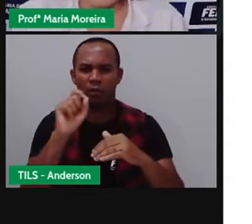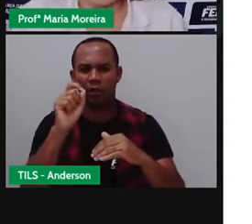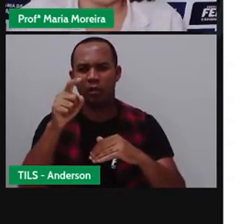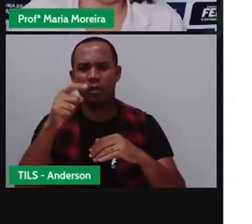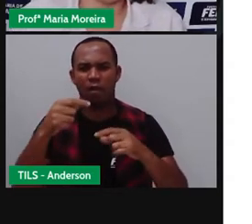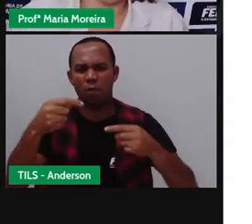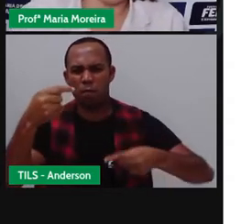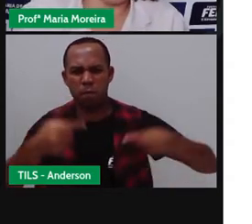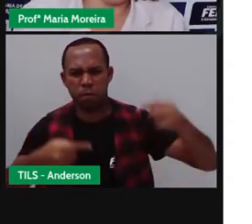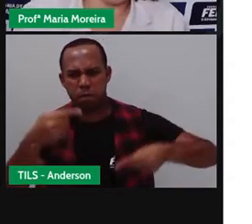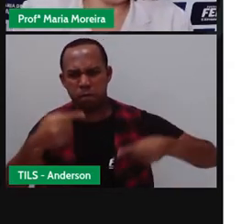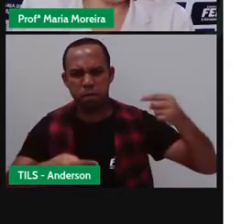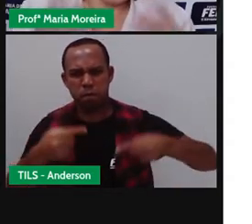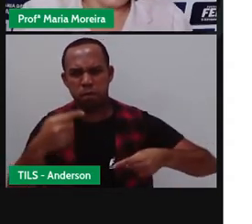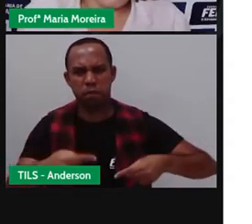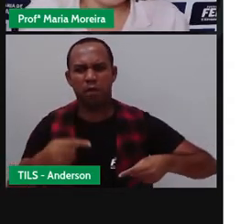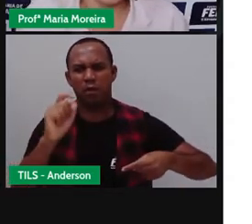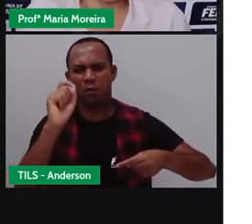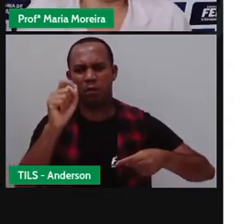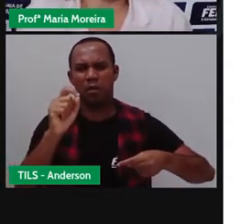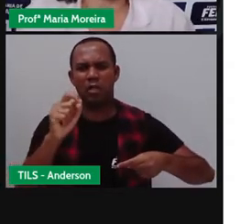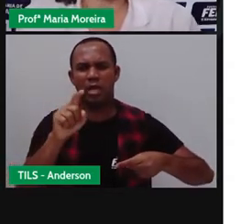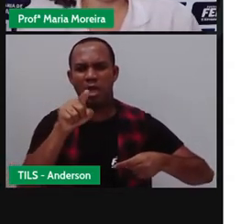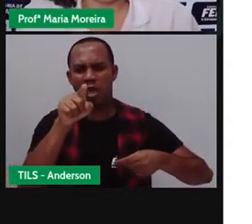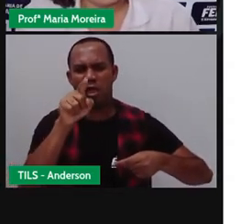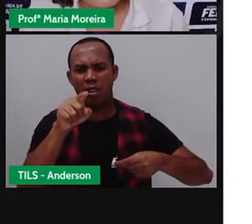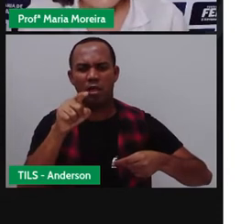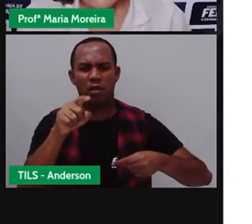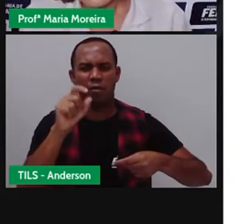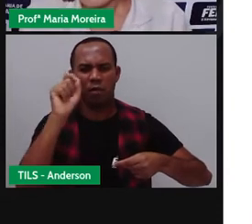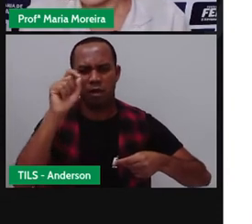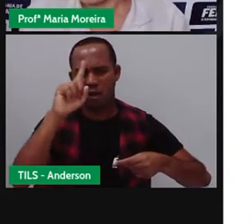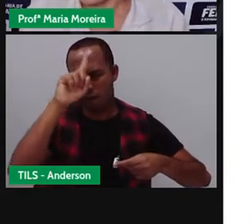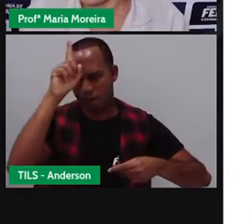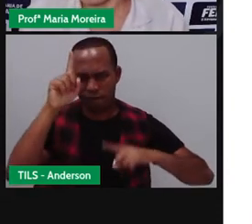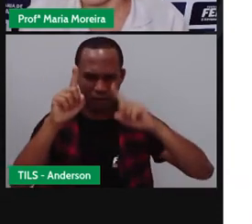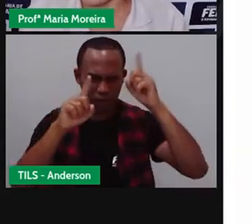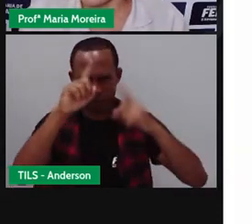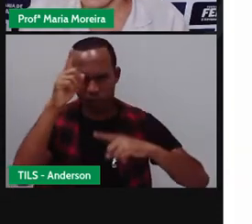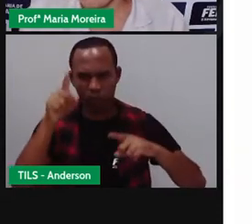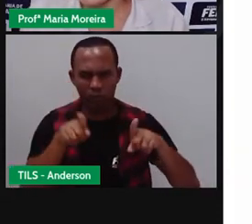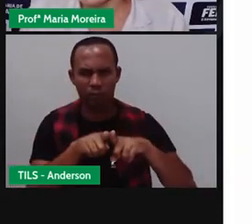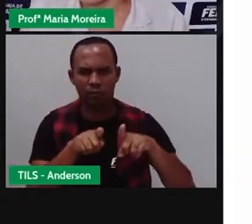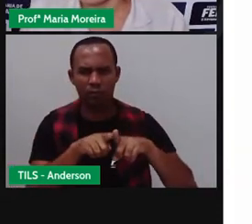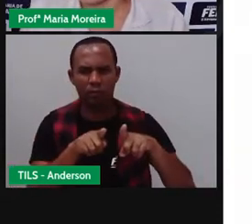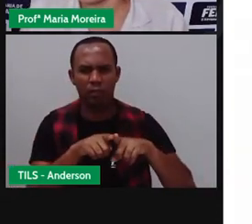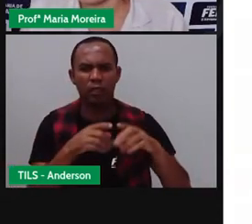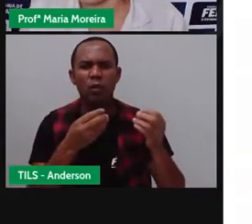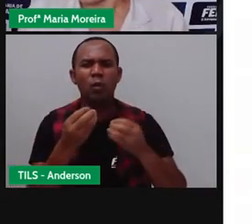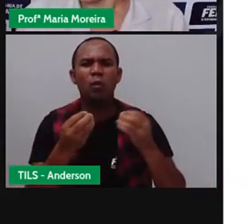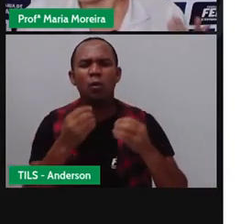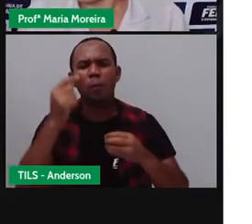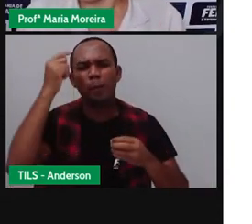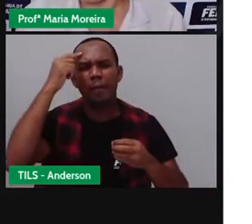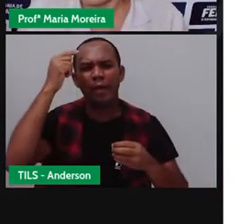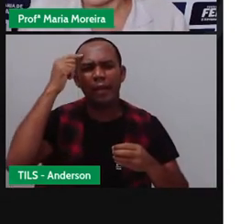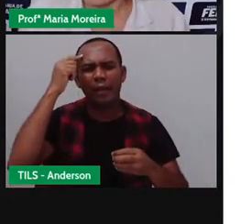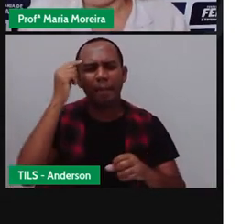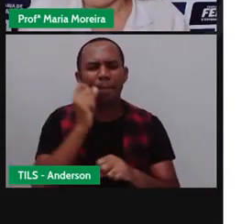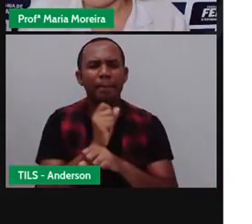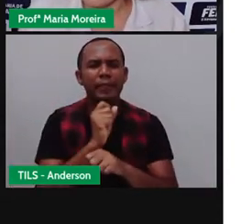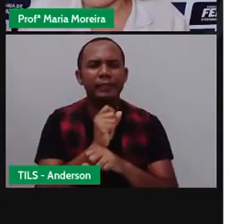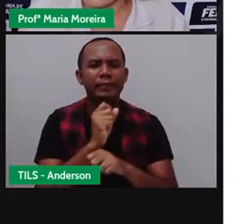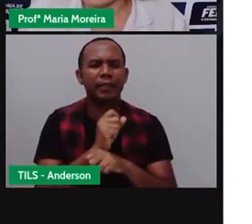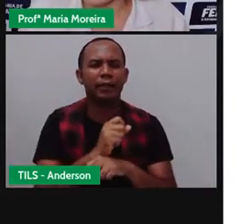aí como um ponto importante nesses inventos. Se vocês pararem para analisar, quantas vezes aí, na semana